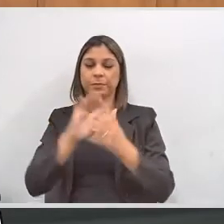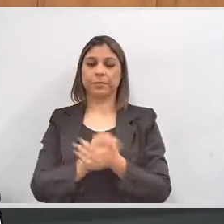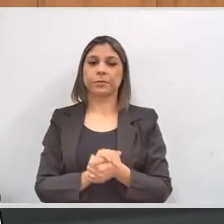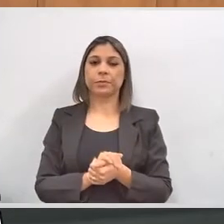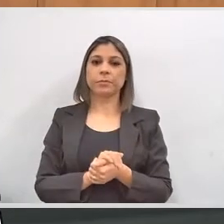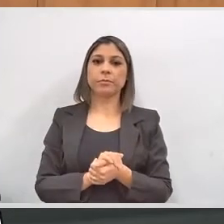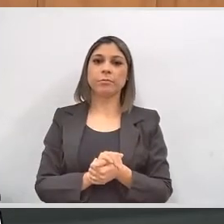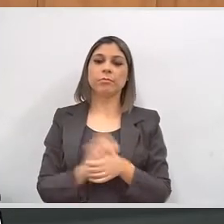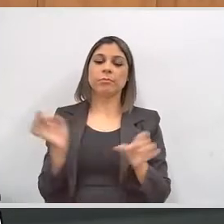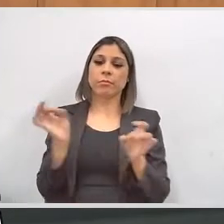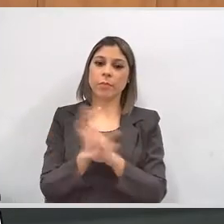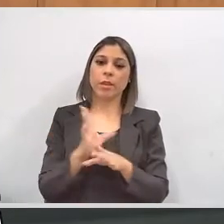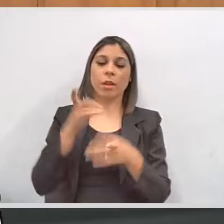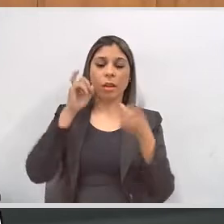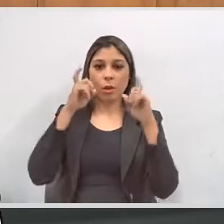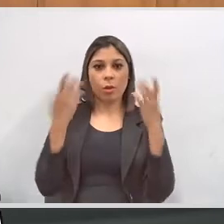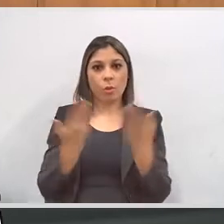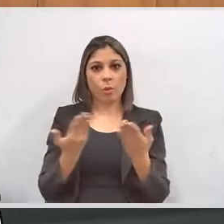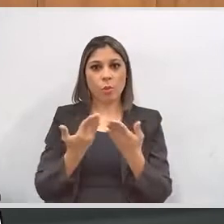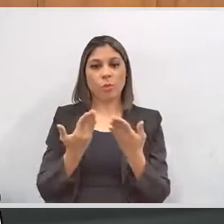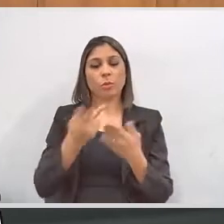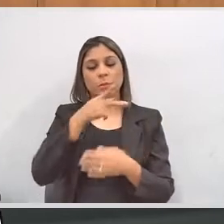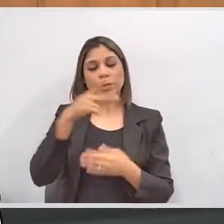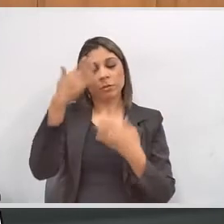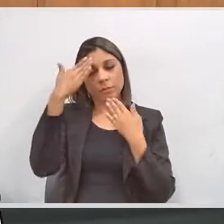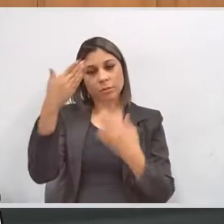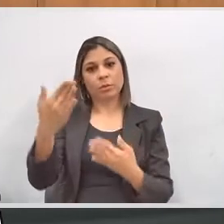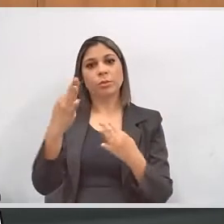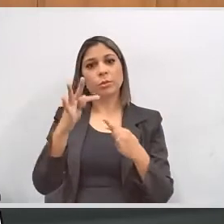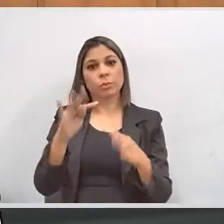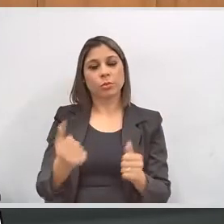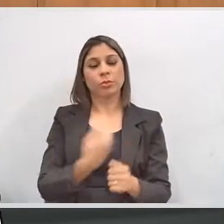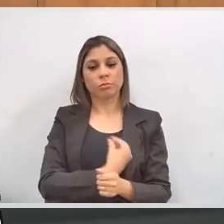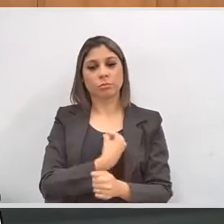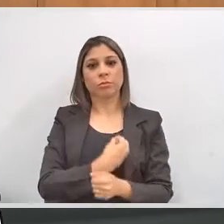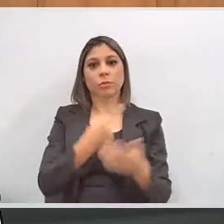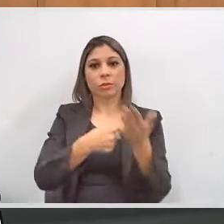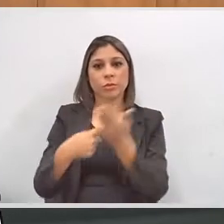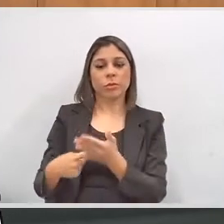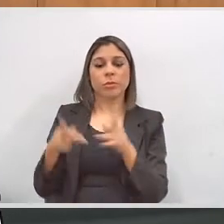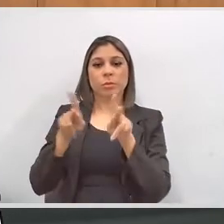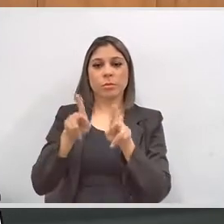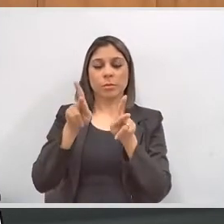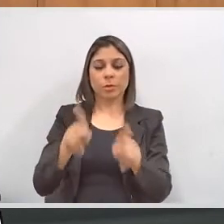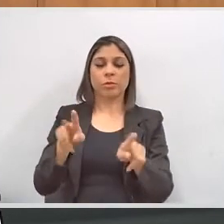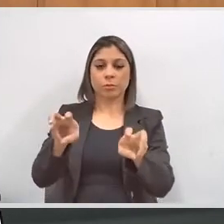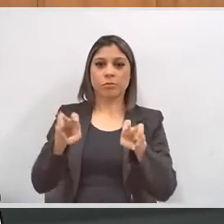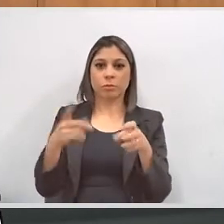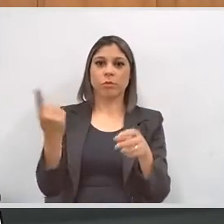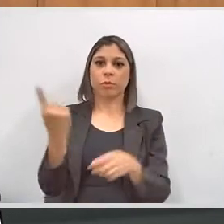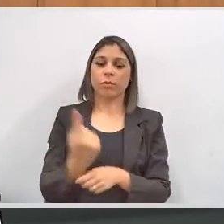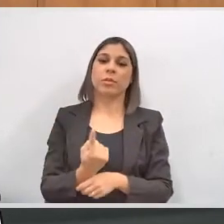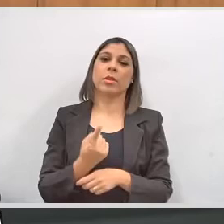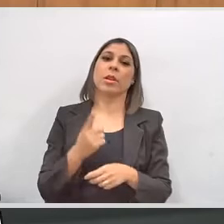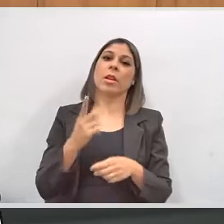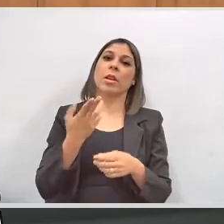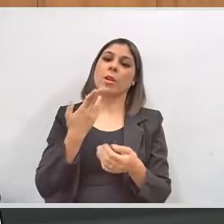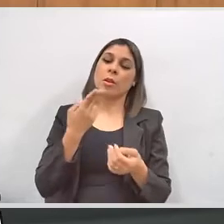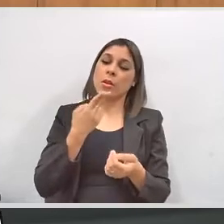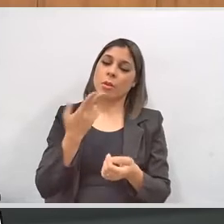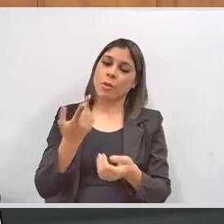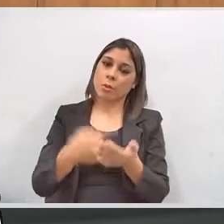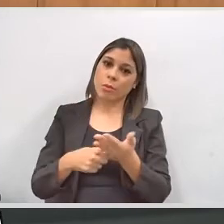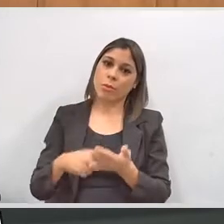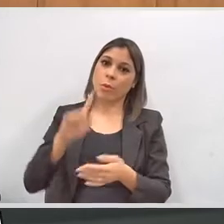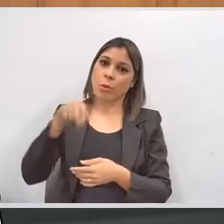na comissão. E, cumprida a finalidade da reunião, a presidência agradece a apresentação dos parlamentares, convidados e do público em geral, convoca os